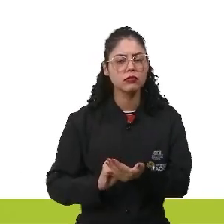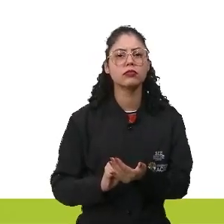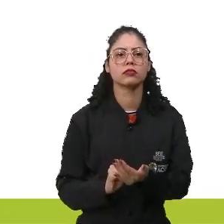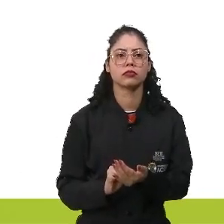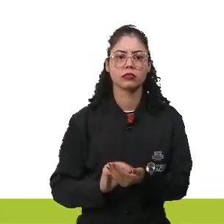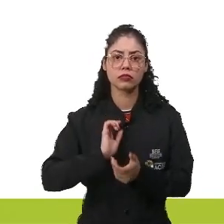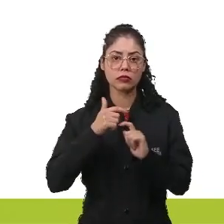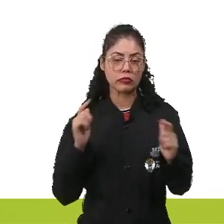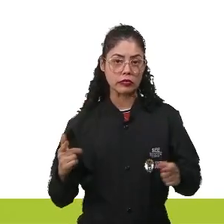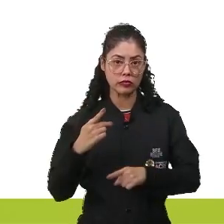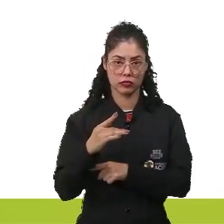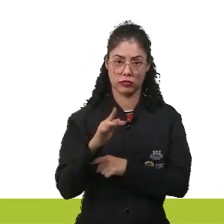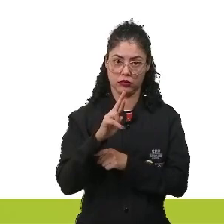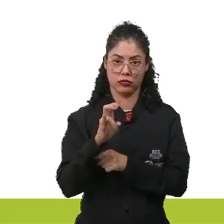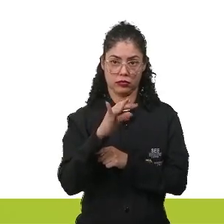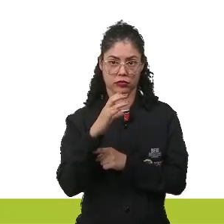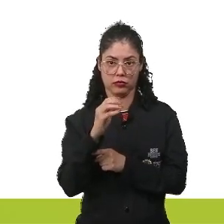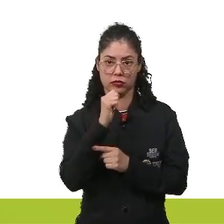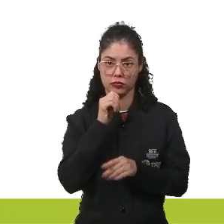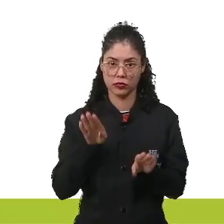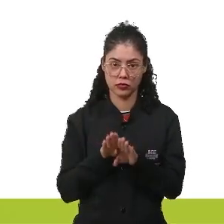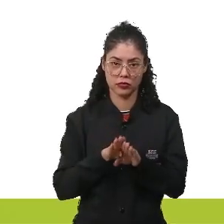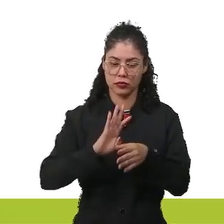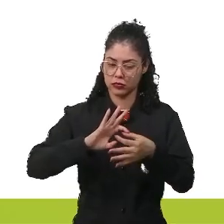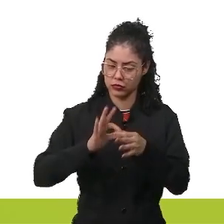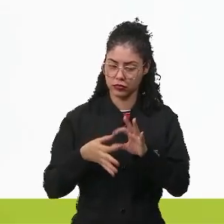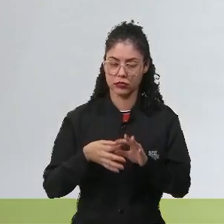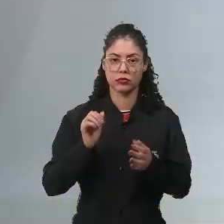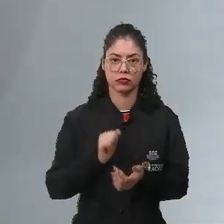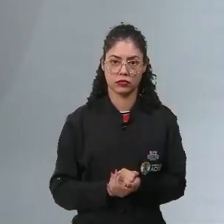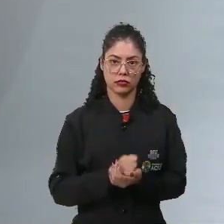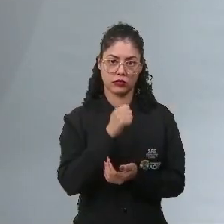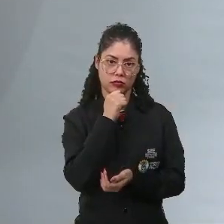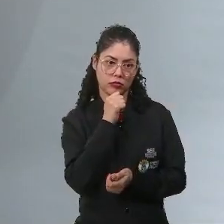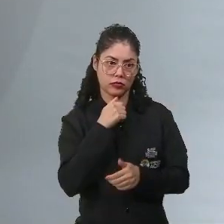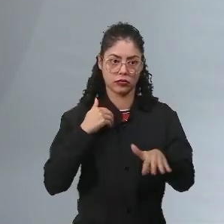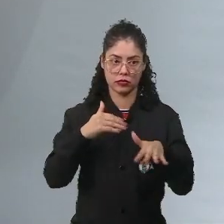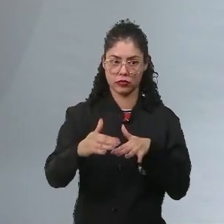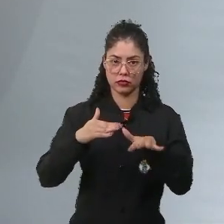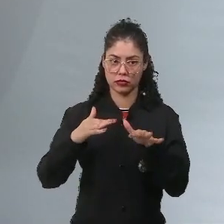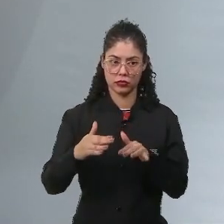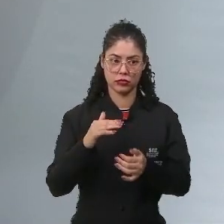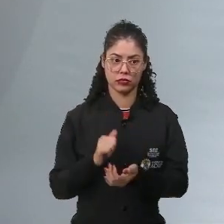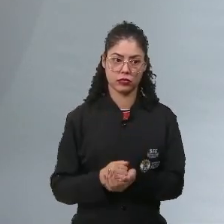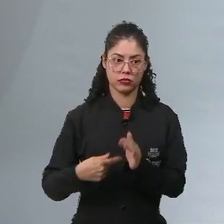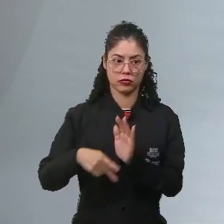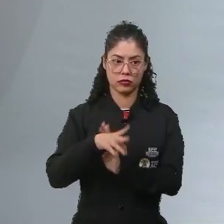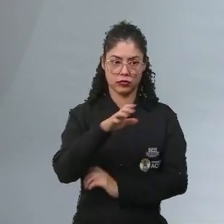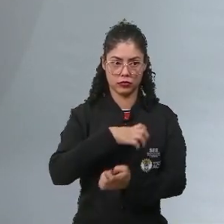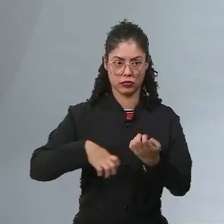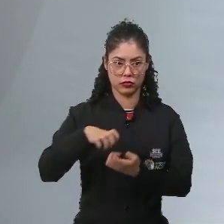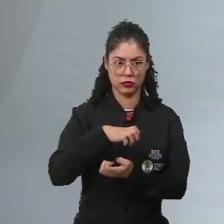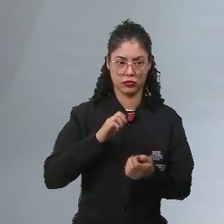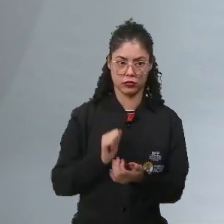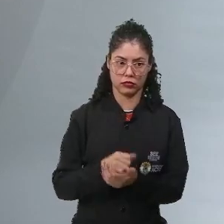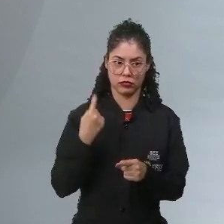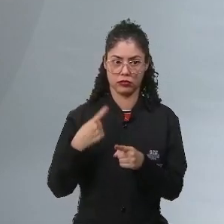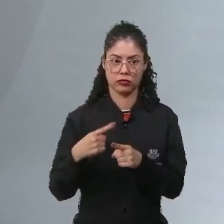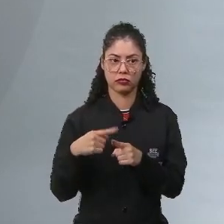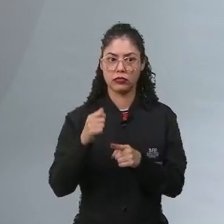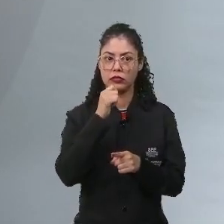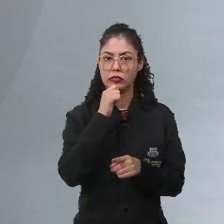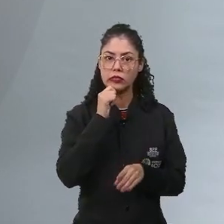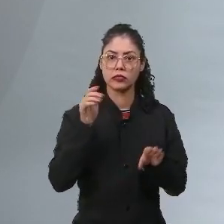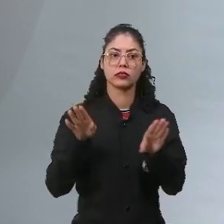preços abusivos. Então, analisando esse contexto, nós já temos todo um movimento ali formado para o início dessa revolução. Por quê? A grande